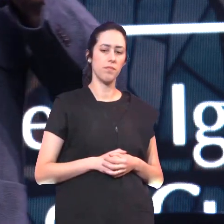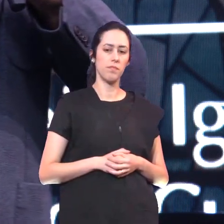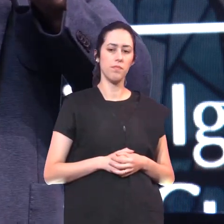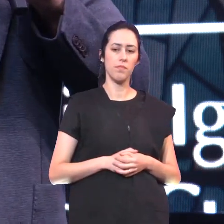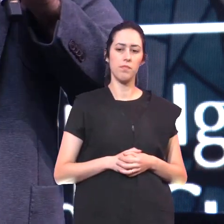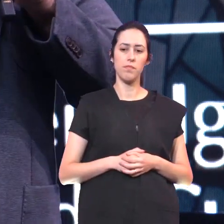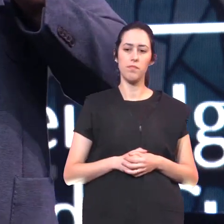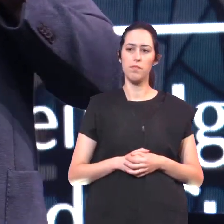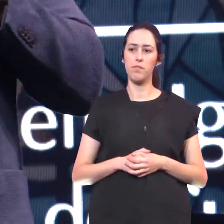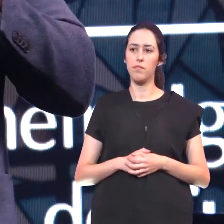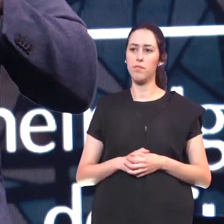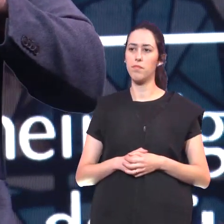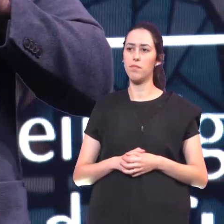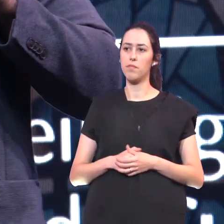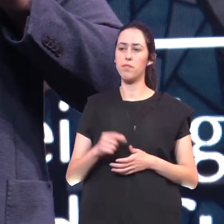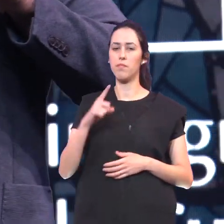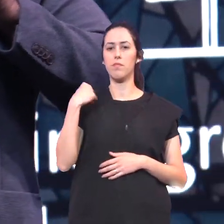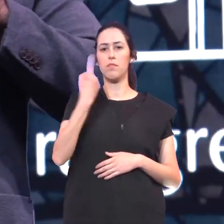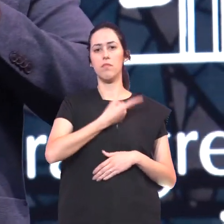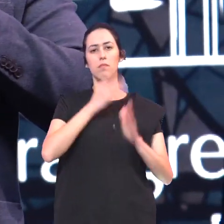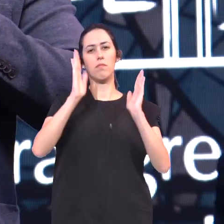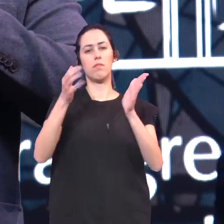Quantas explicações A gente dá